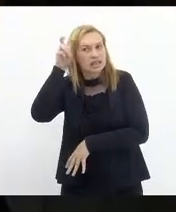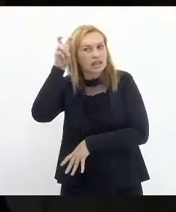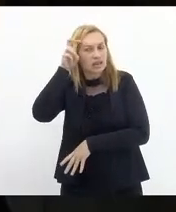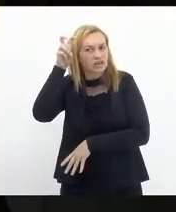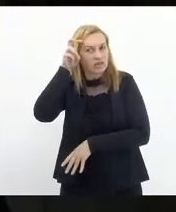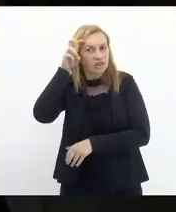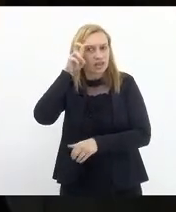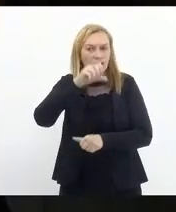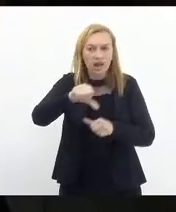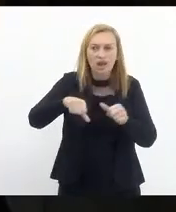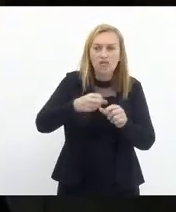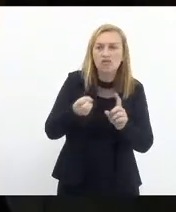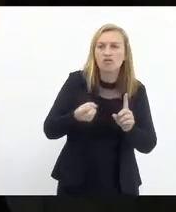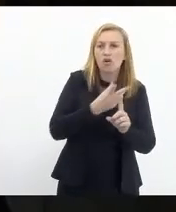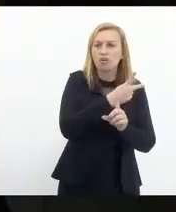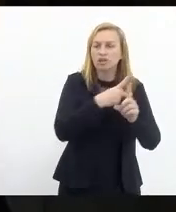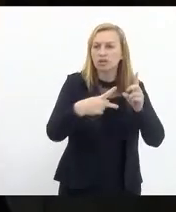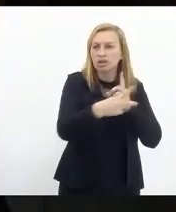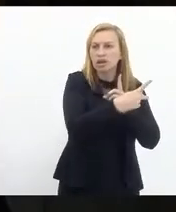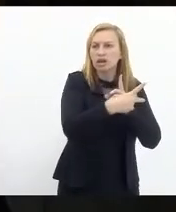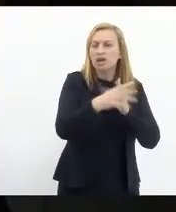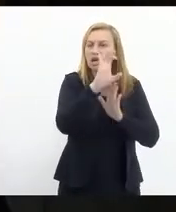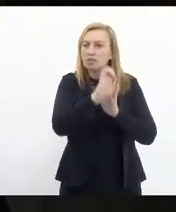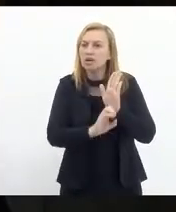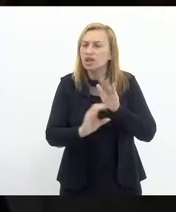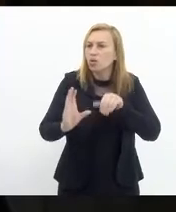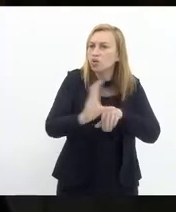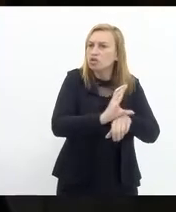da Previdência, a emenda constitucional.